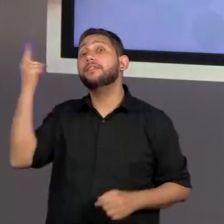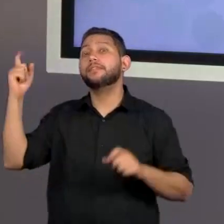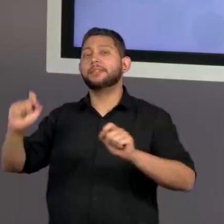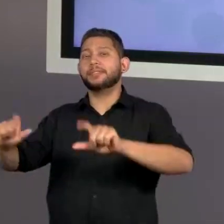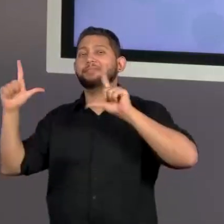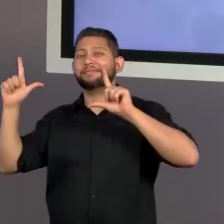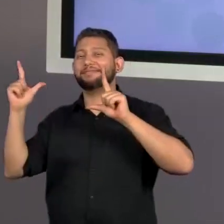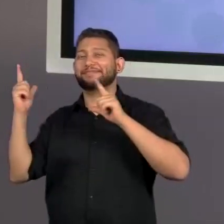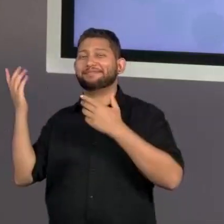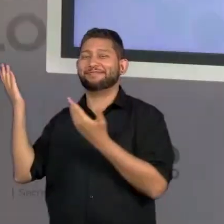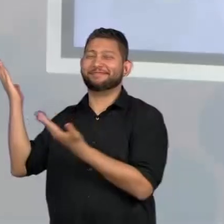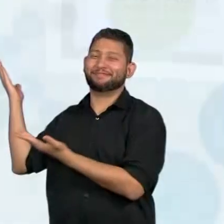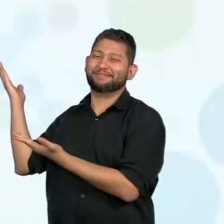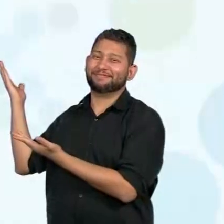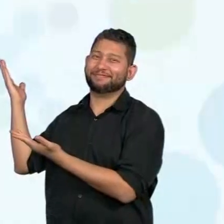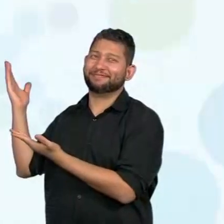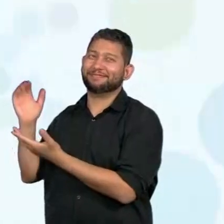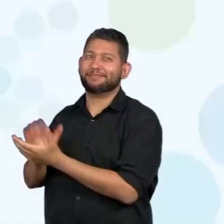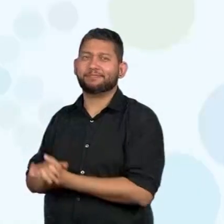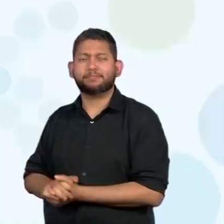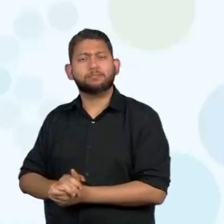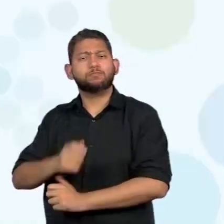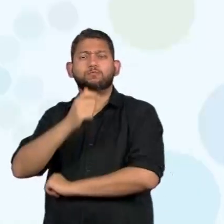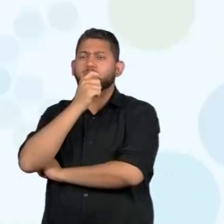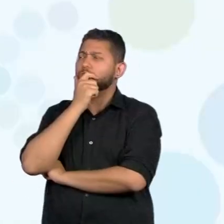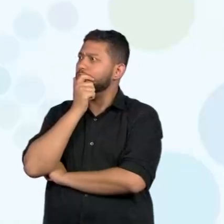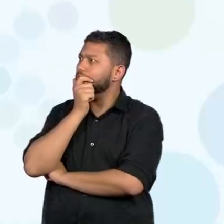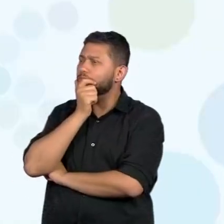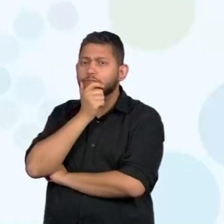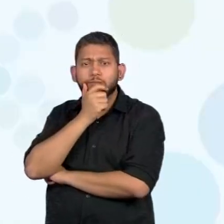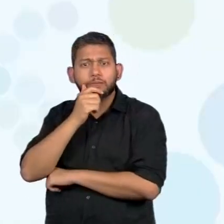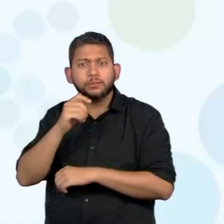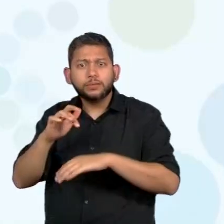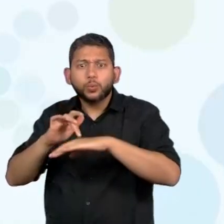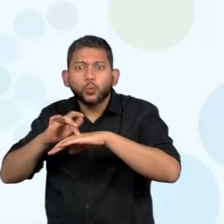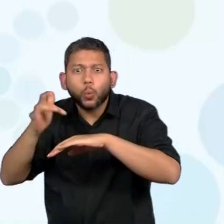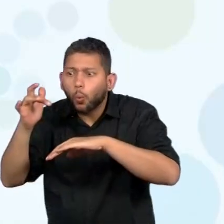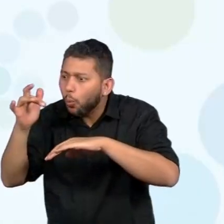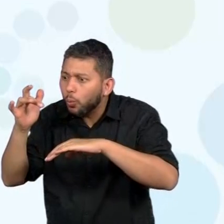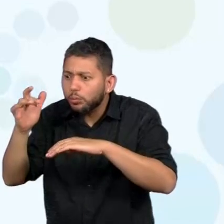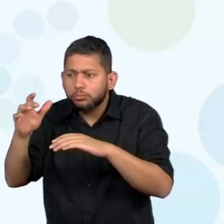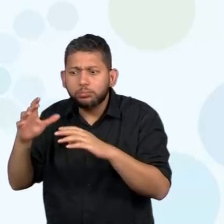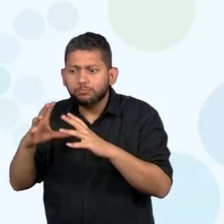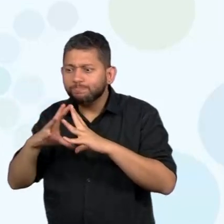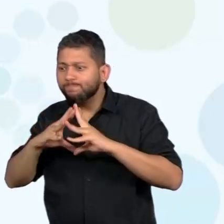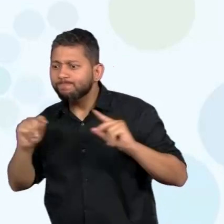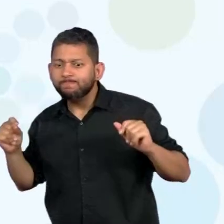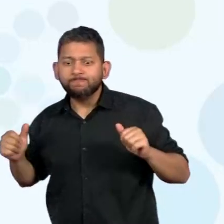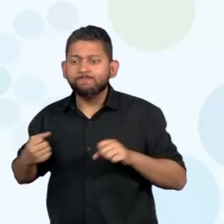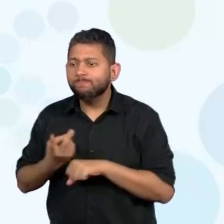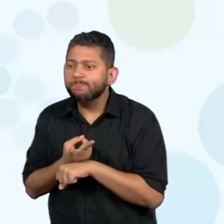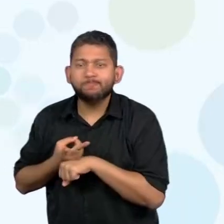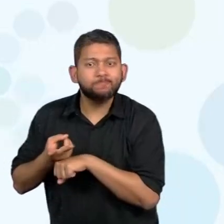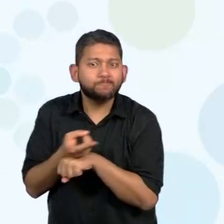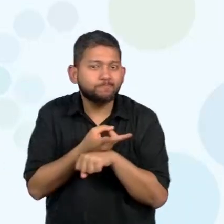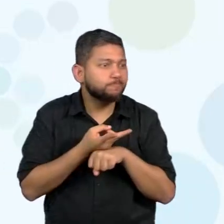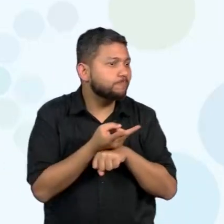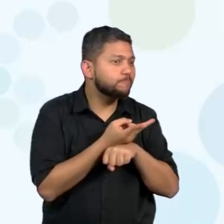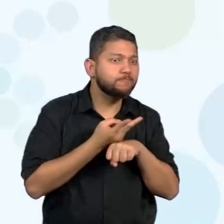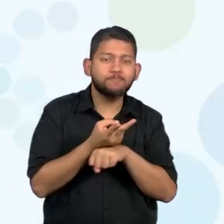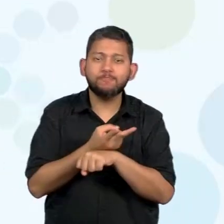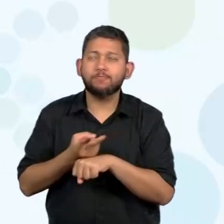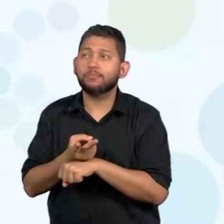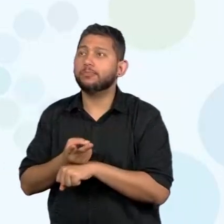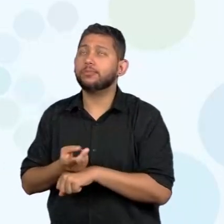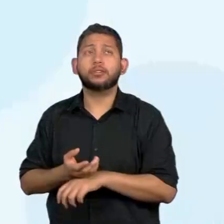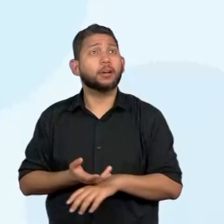de hoje. Vamos lá. Olha só, tesouro perdido. Olha só, está perdido. Progenô, não se empolga